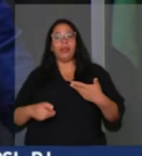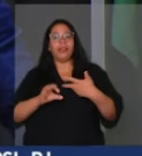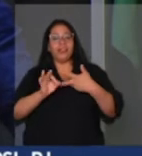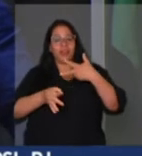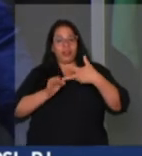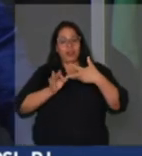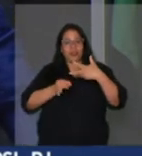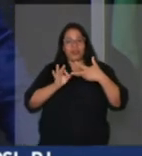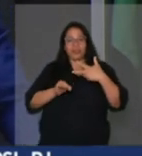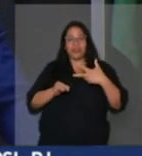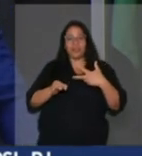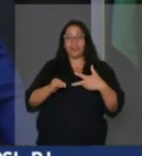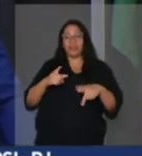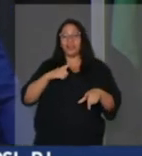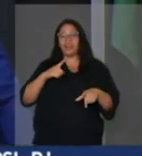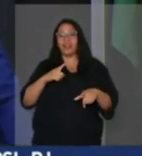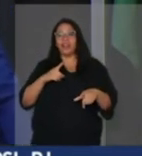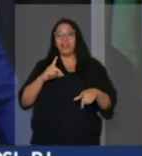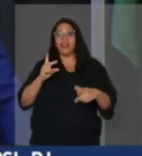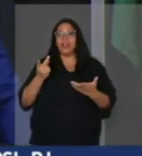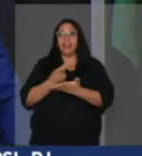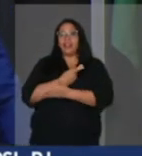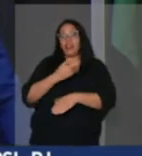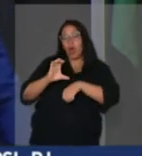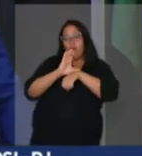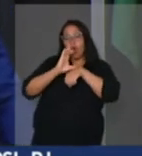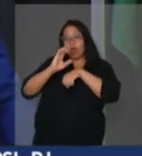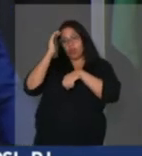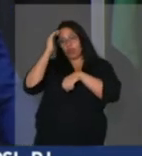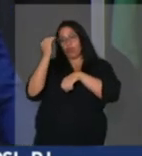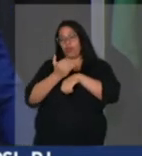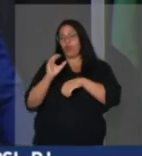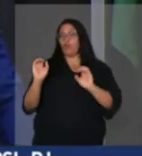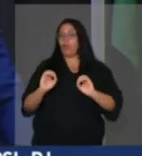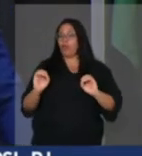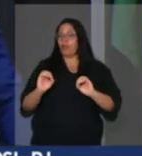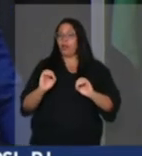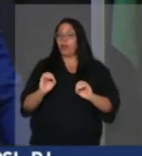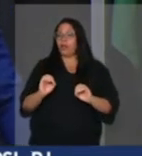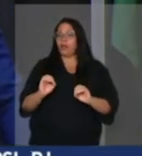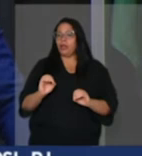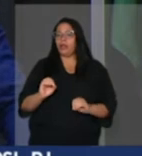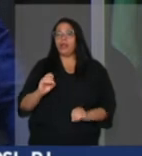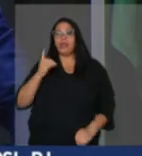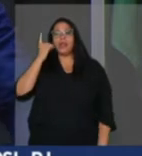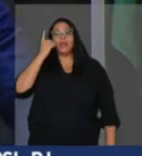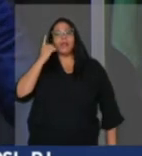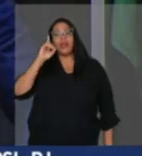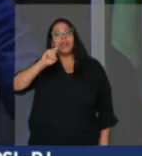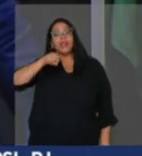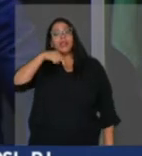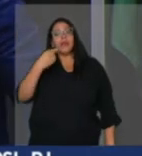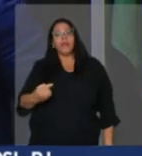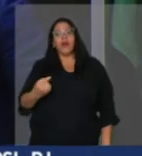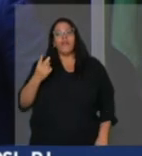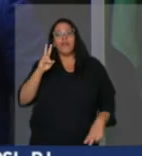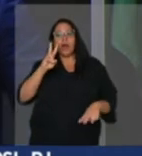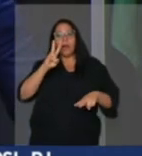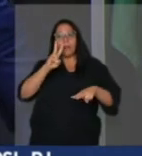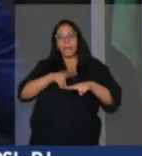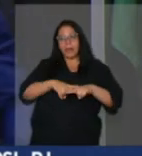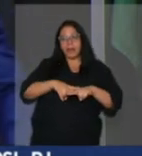de forma ilegal, inconstitucional. O deputado Daniel Silveira depois foi para uma prisão domiciliar